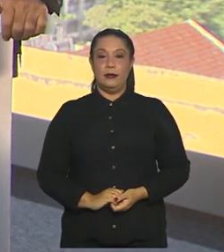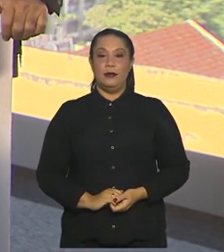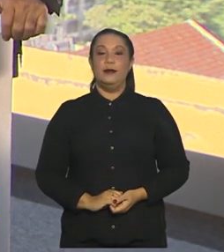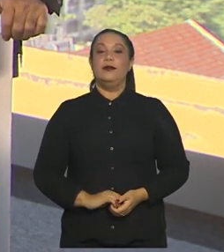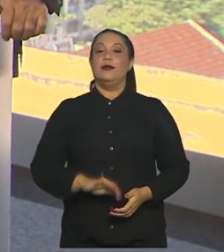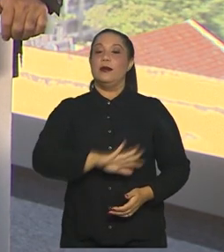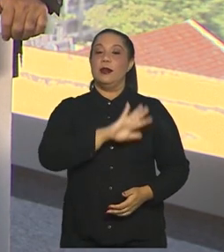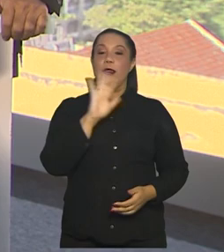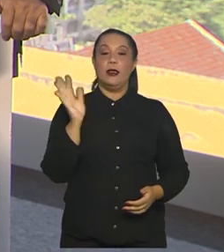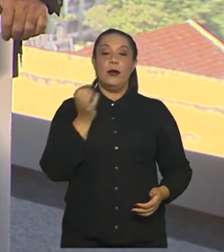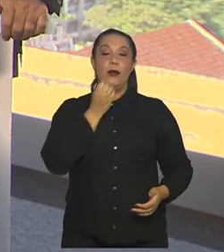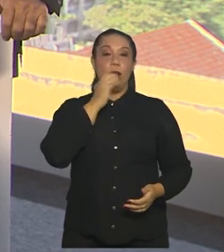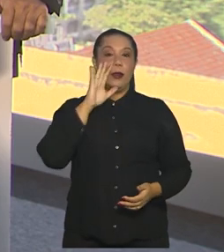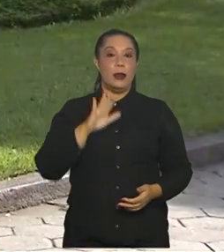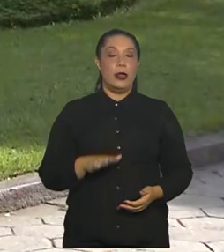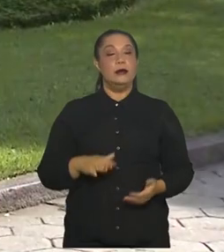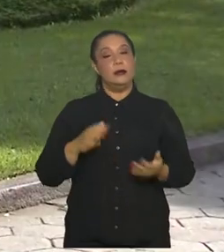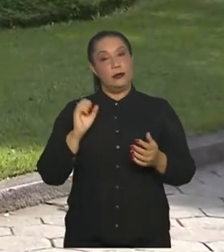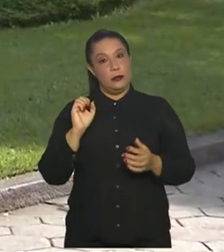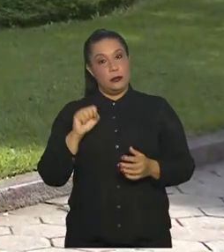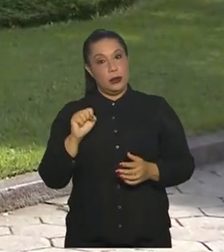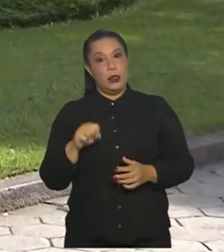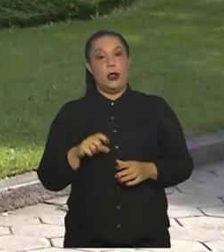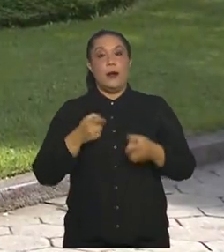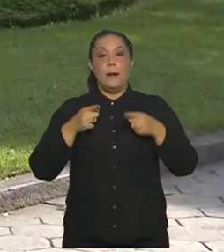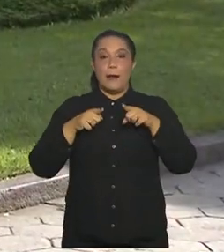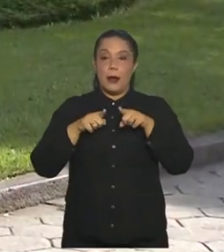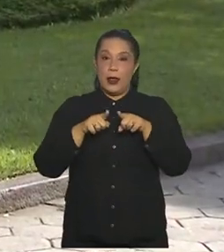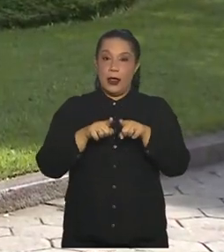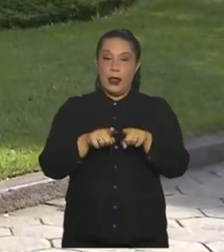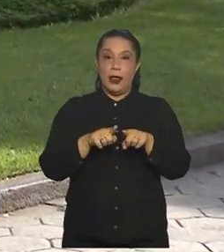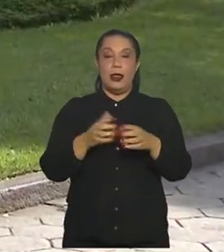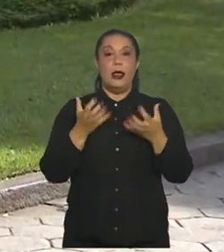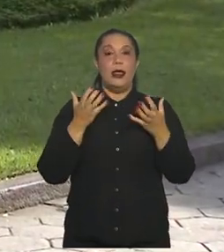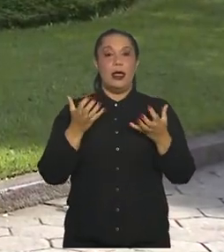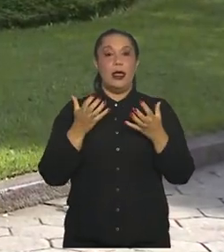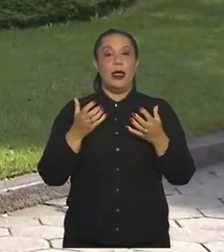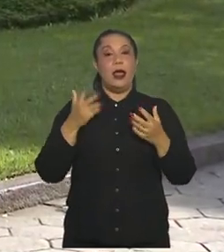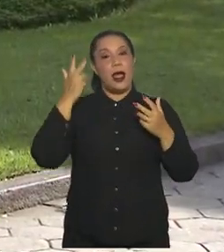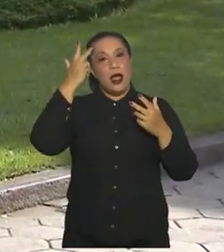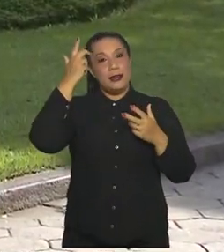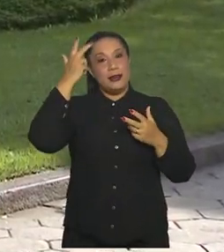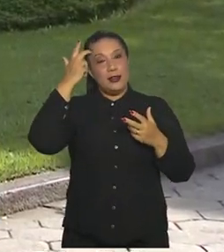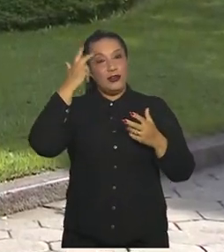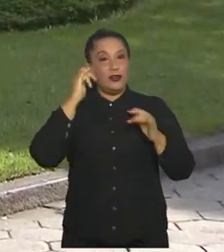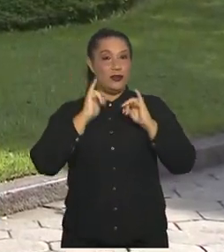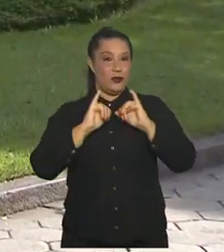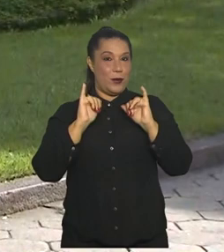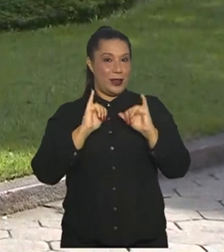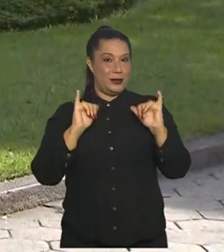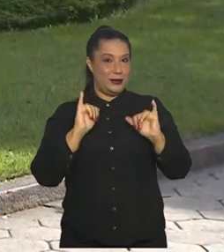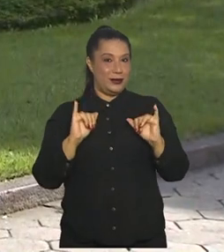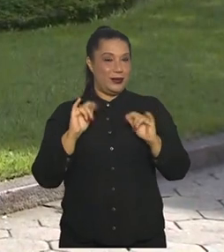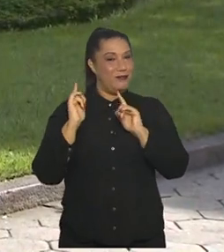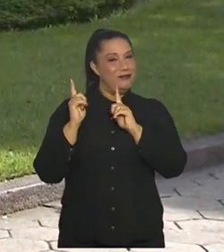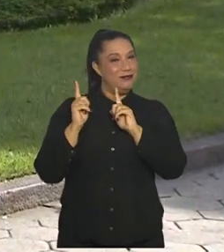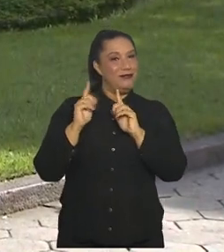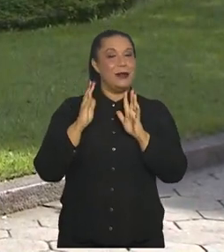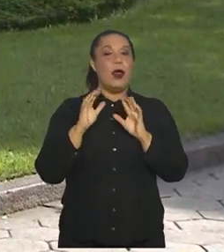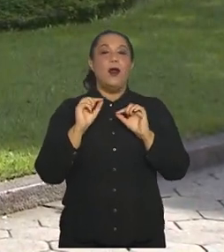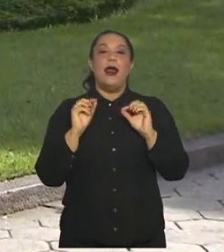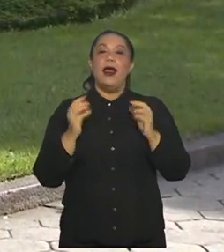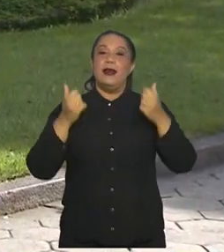Olá, Braga, boa tarde. Pois é, uma parceria que pretende ser divertida e informativa. A ação aparece em